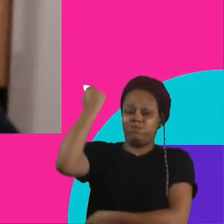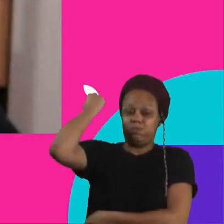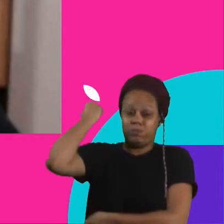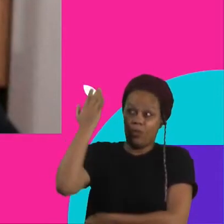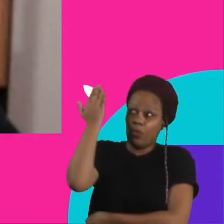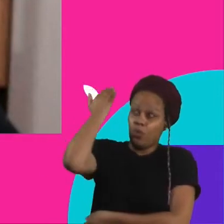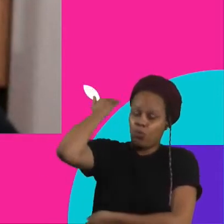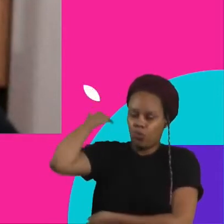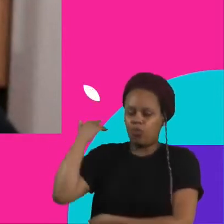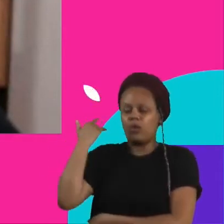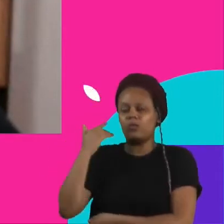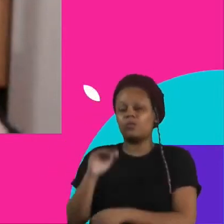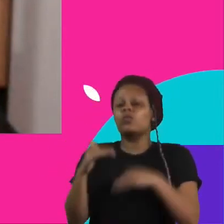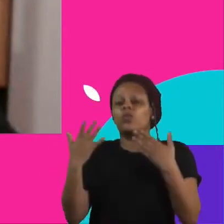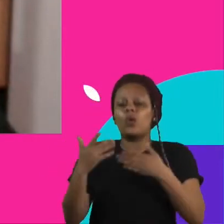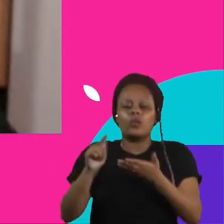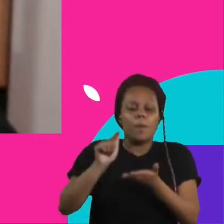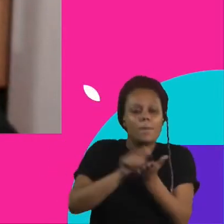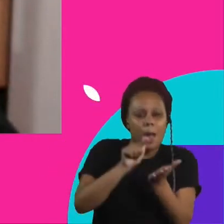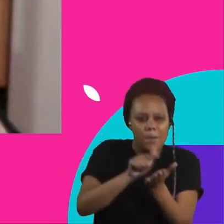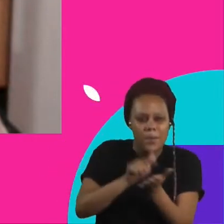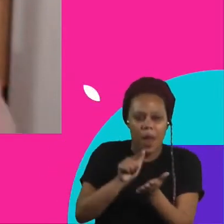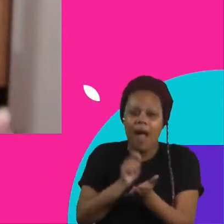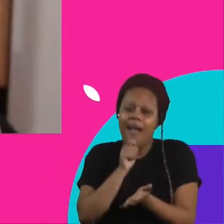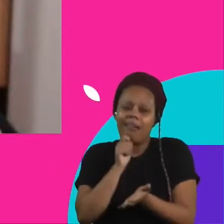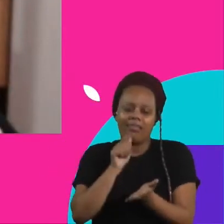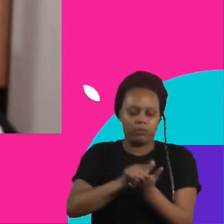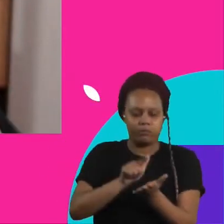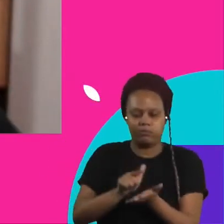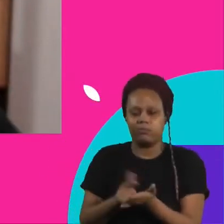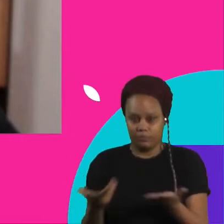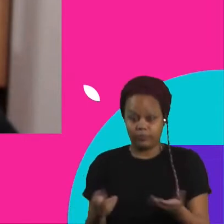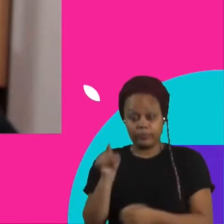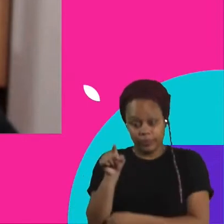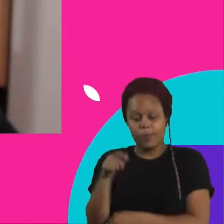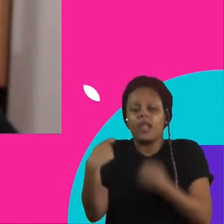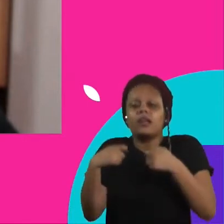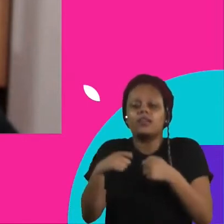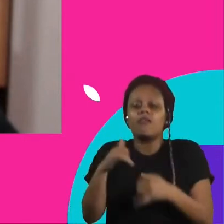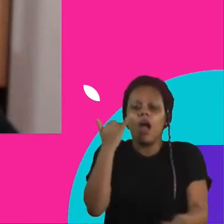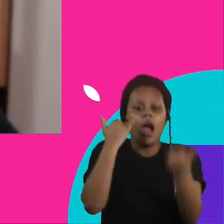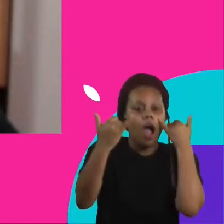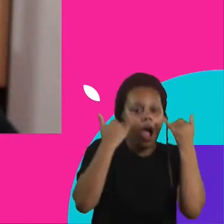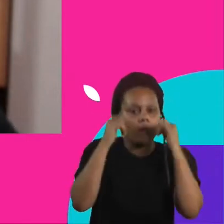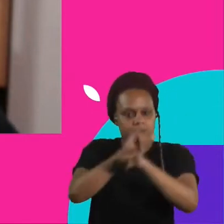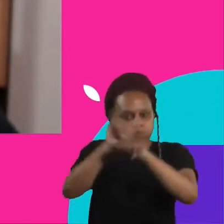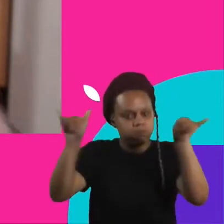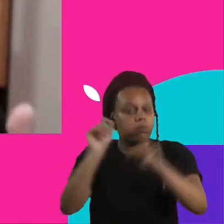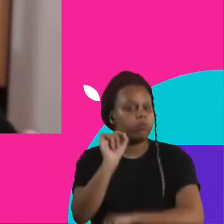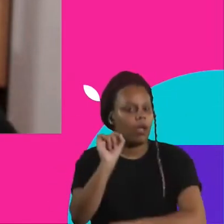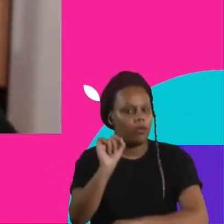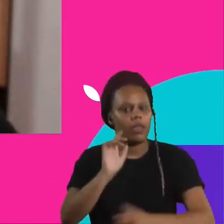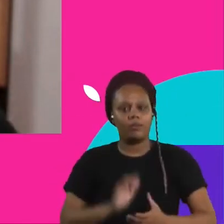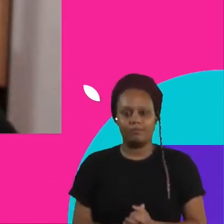manualmente, né? E ele precisava informar nada menos do que todas